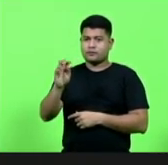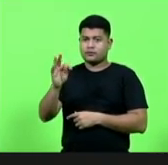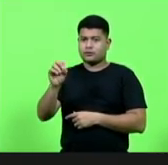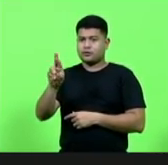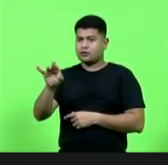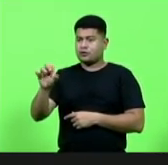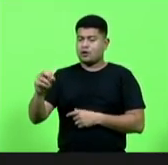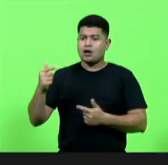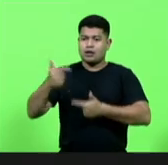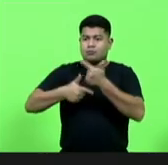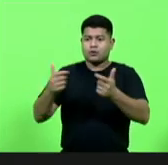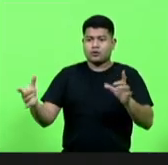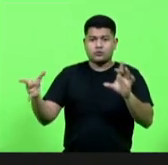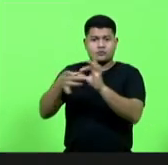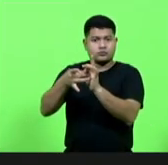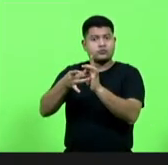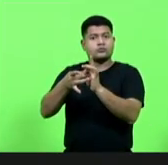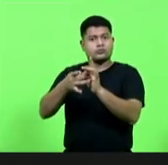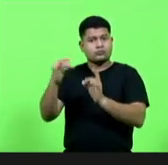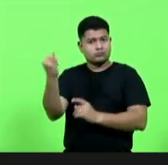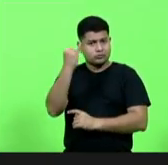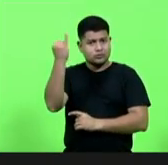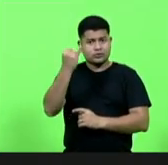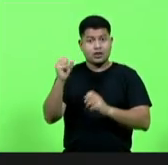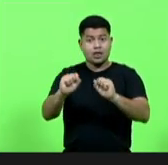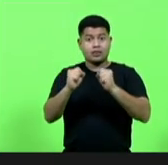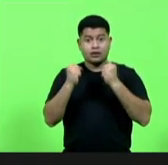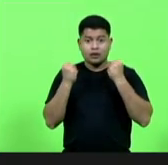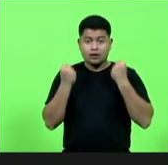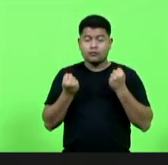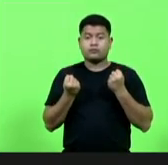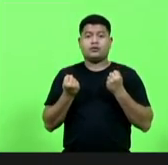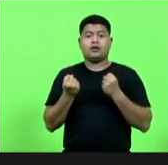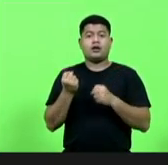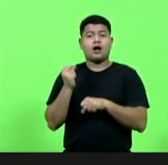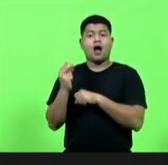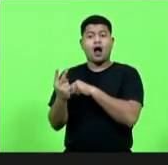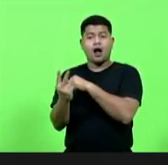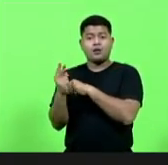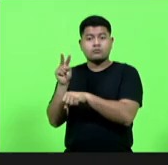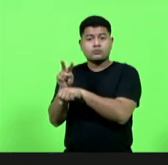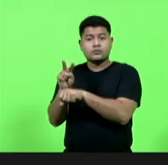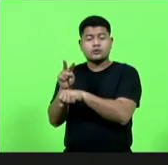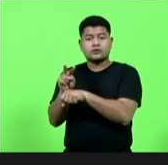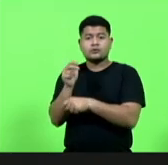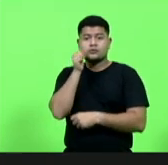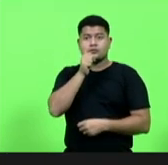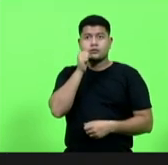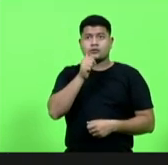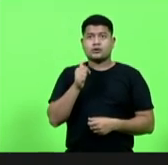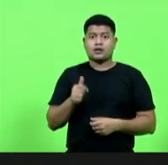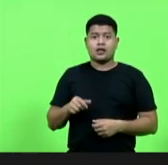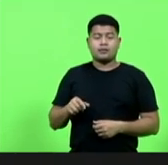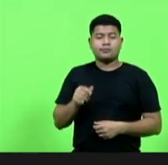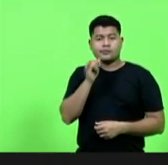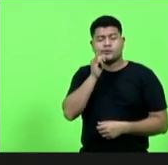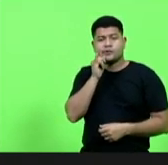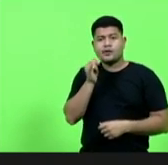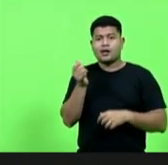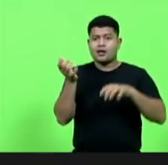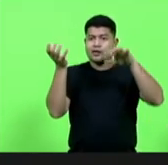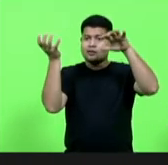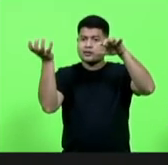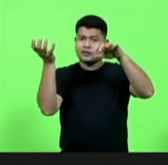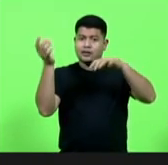importantíssimo, em defesa da proteção à mulher. O Senado, o Senado, a Assembleia